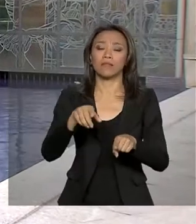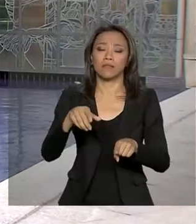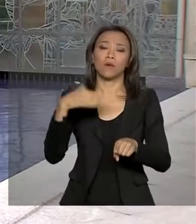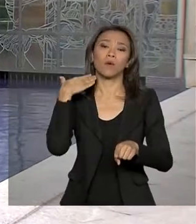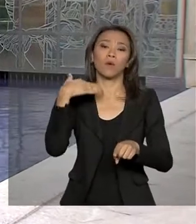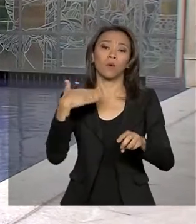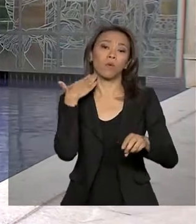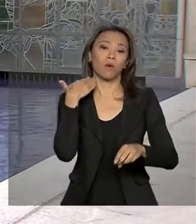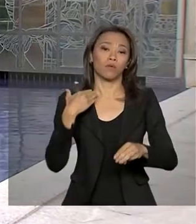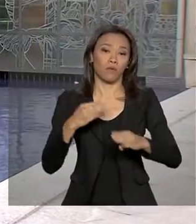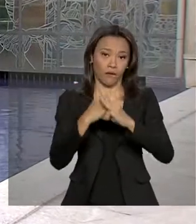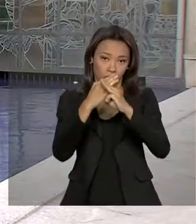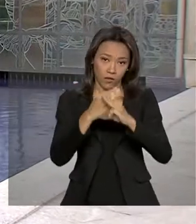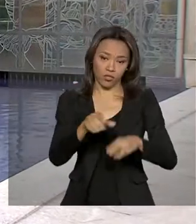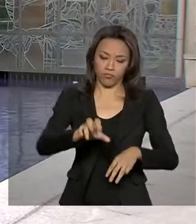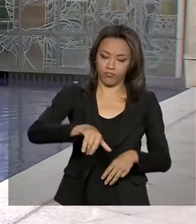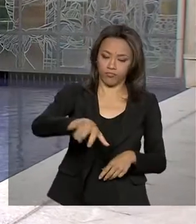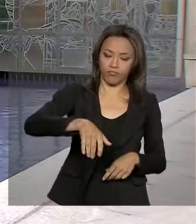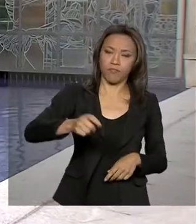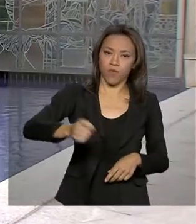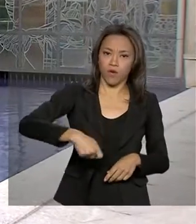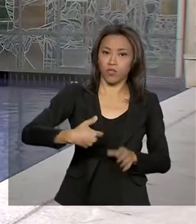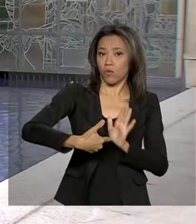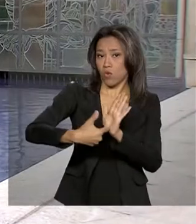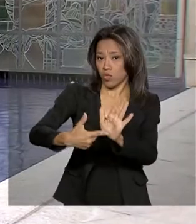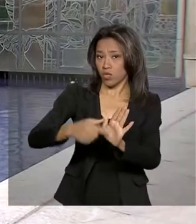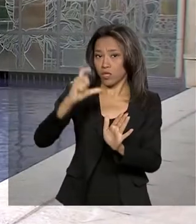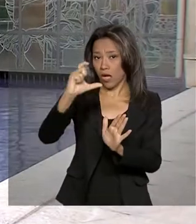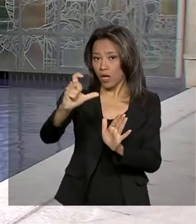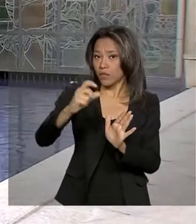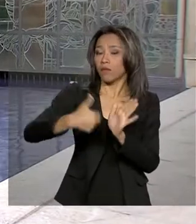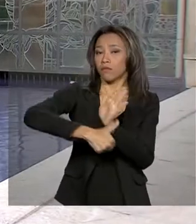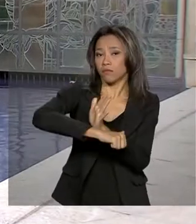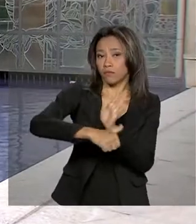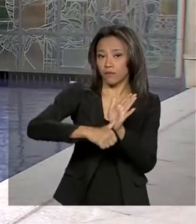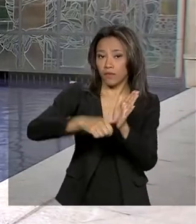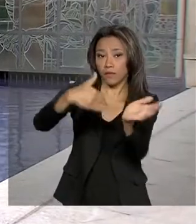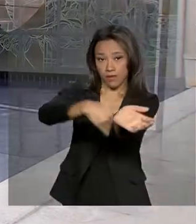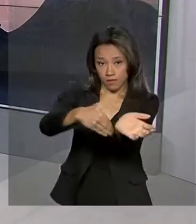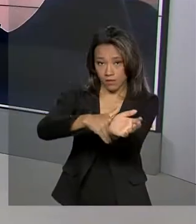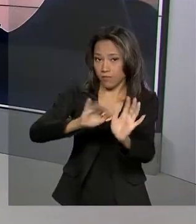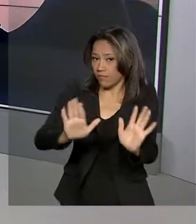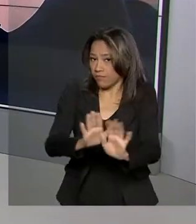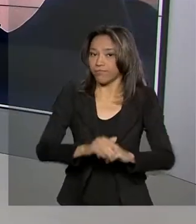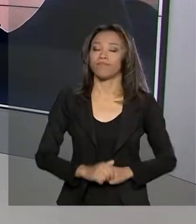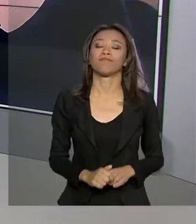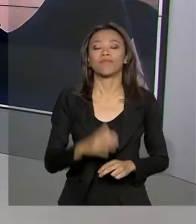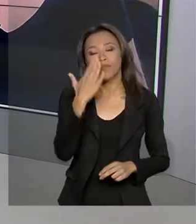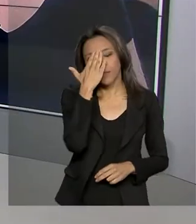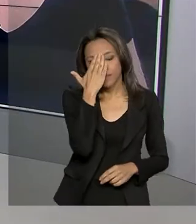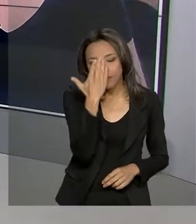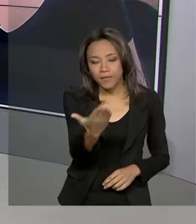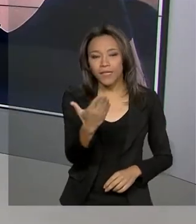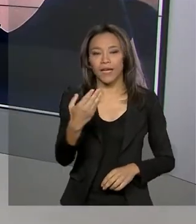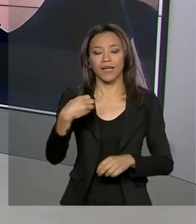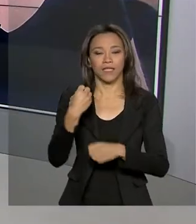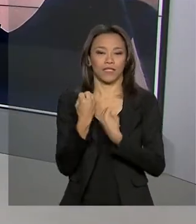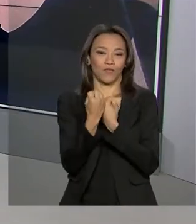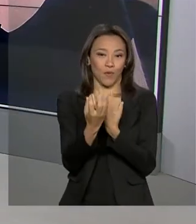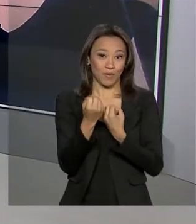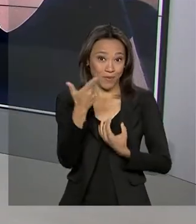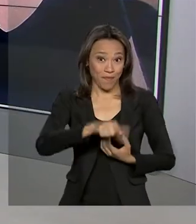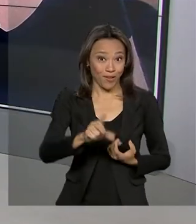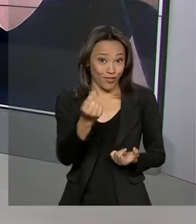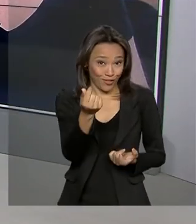apresentando, portanto, a identificação, o cartão e a senha cidadão. Renata, obrigada, Dani, pelas suas informações. É mais